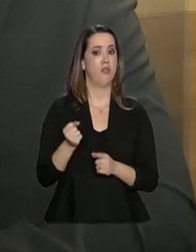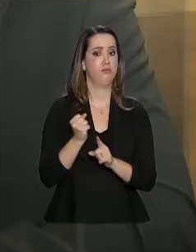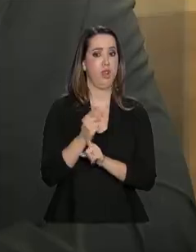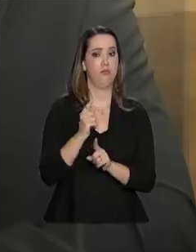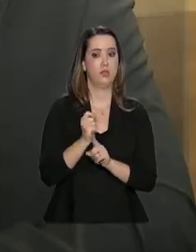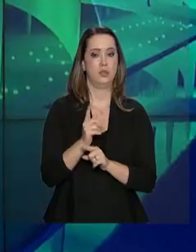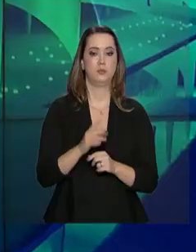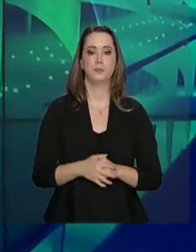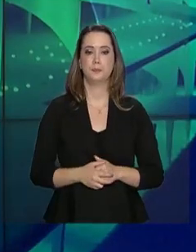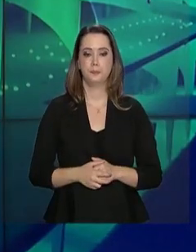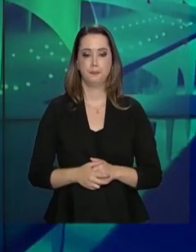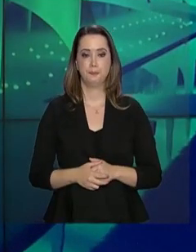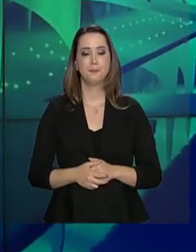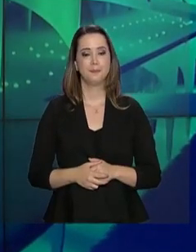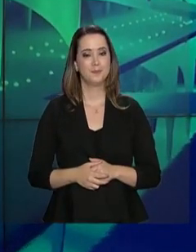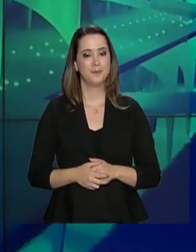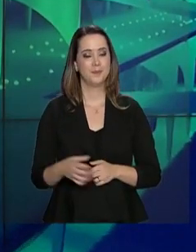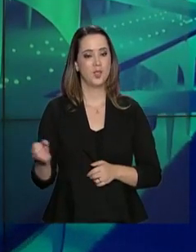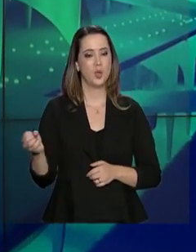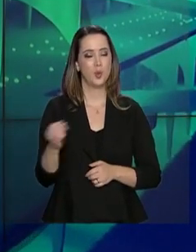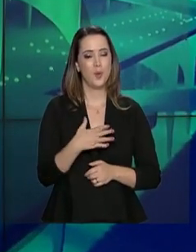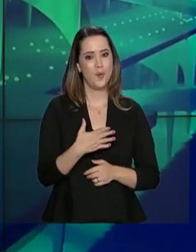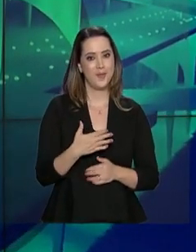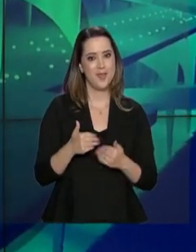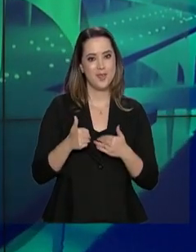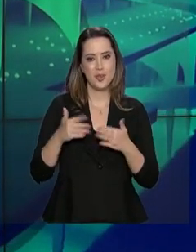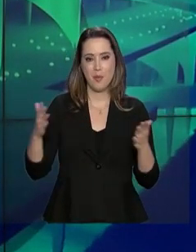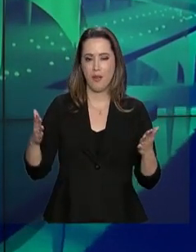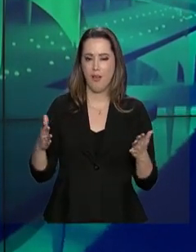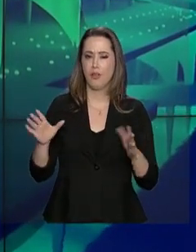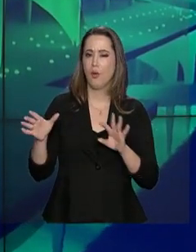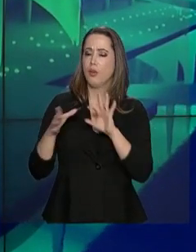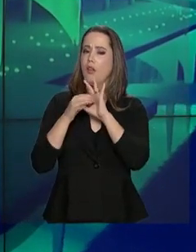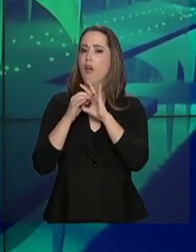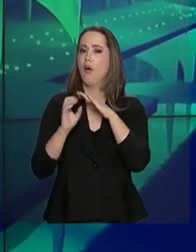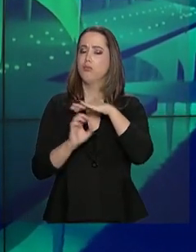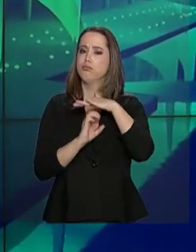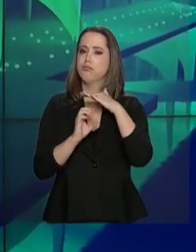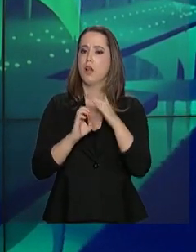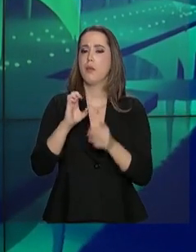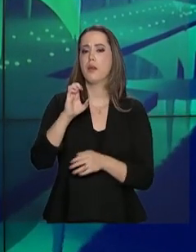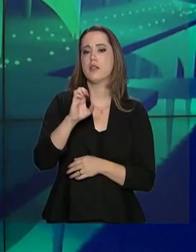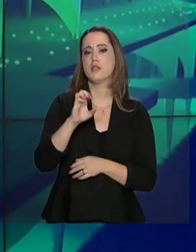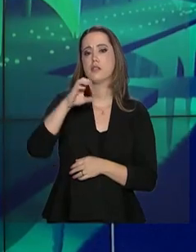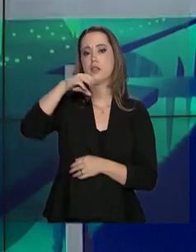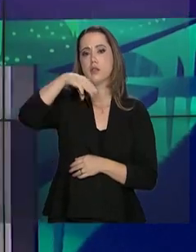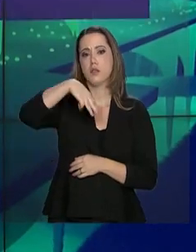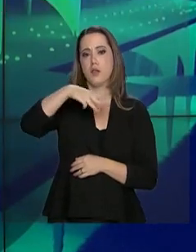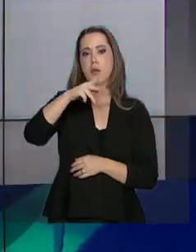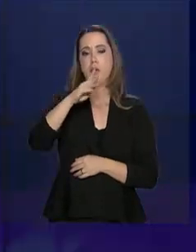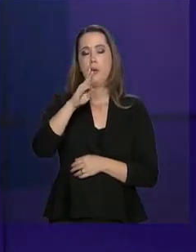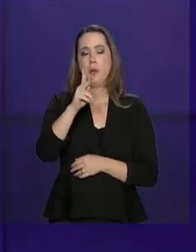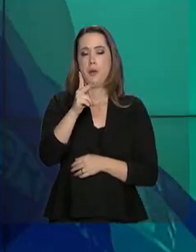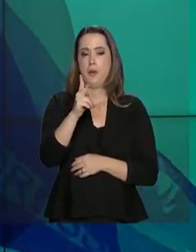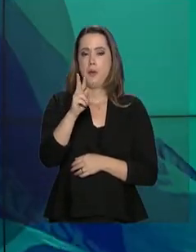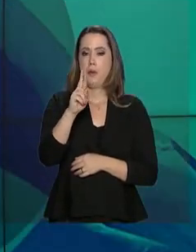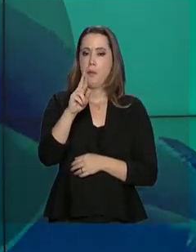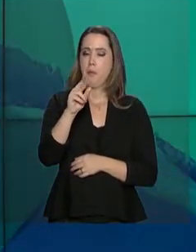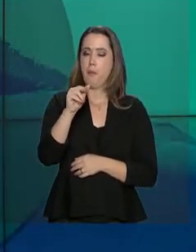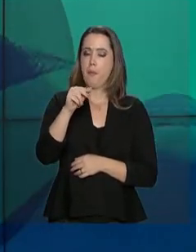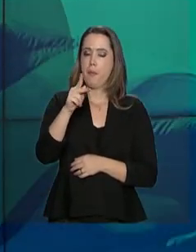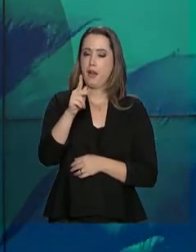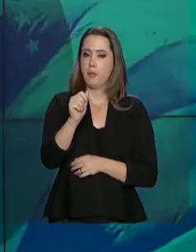famílias com aluguel. Inovação aberta, um tipo de parceria adotada pela Embrapa para investir em pesquisas e soluções